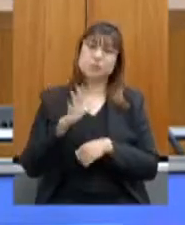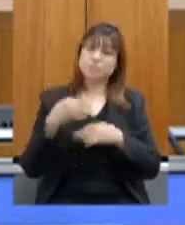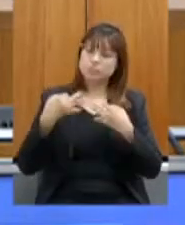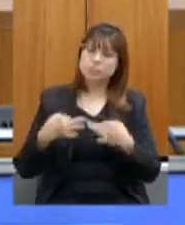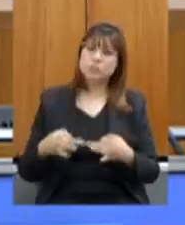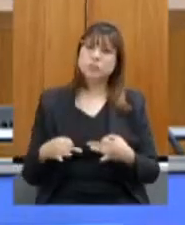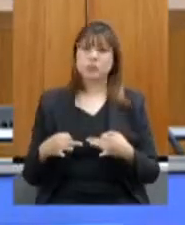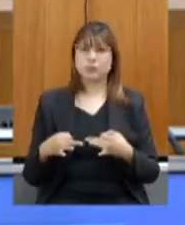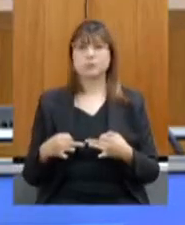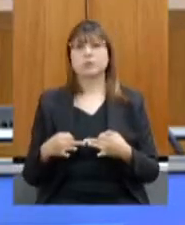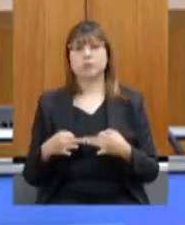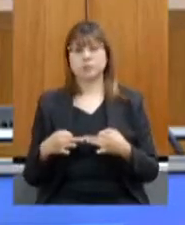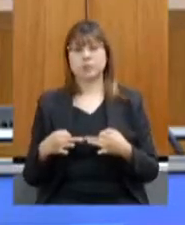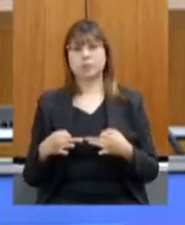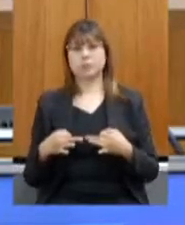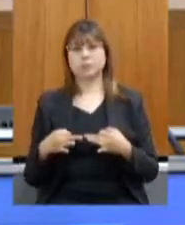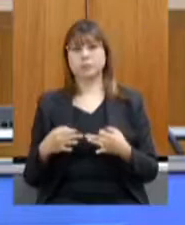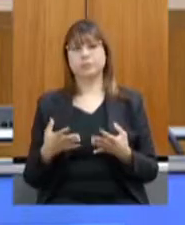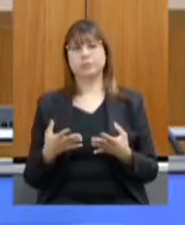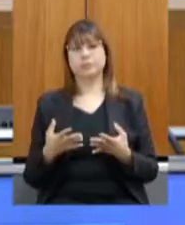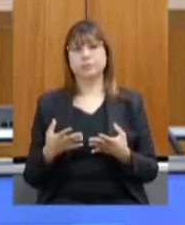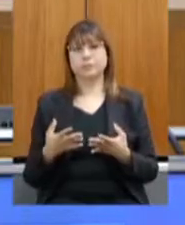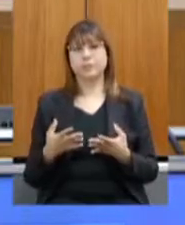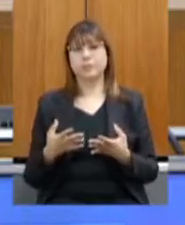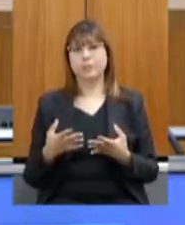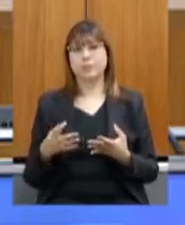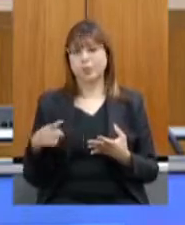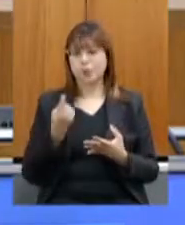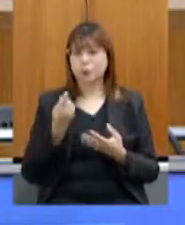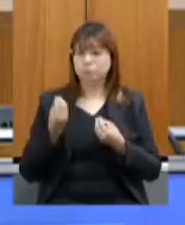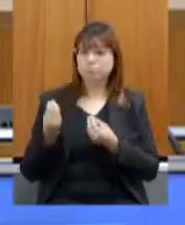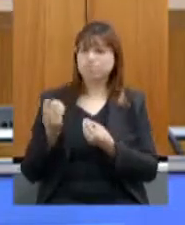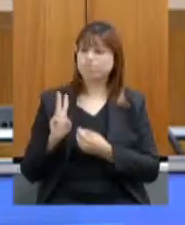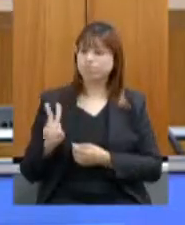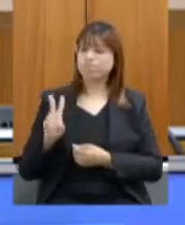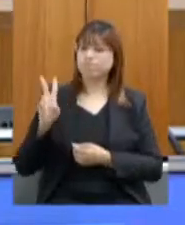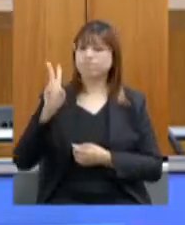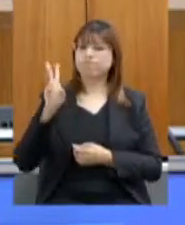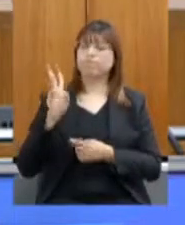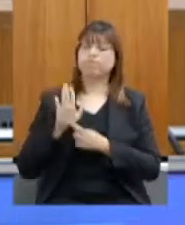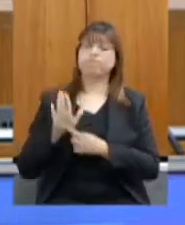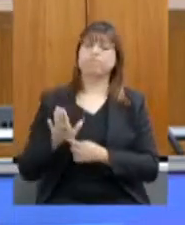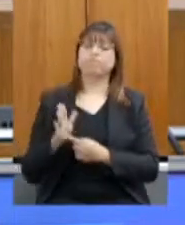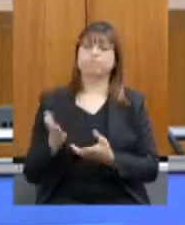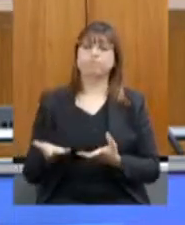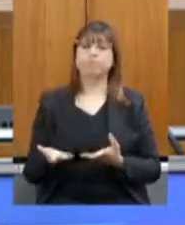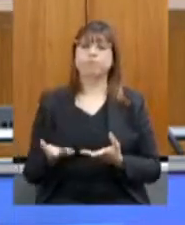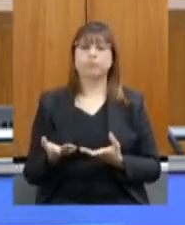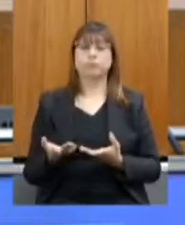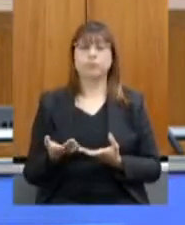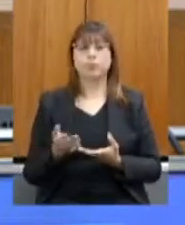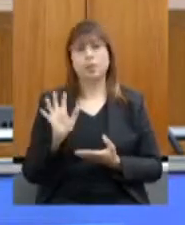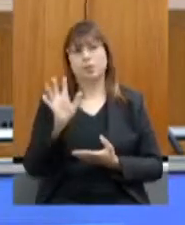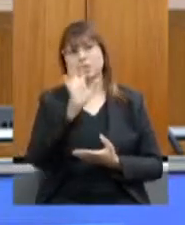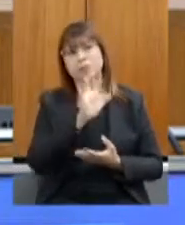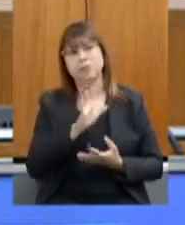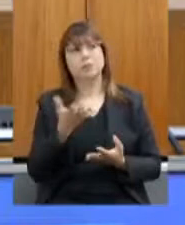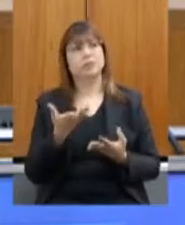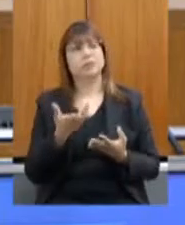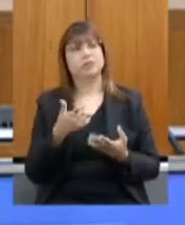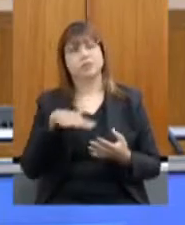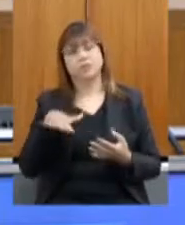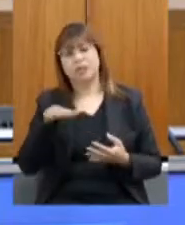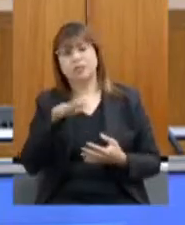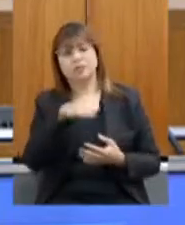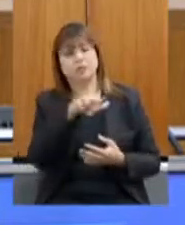de muito valorização infelizmente como em todos os setores nós temos acontecimentos